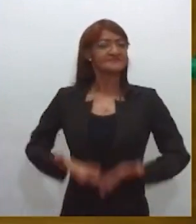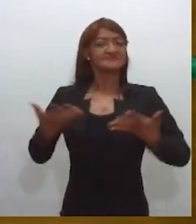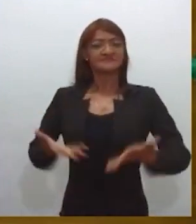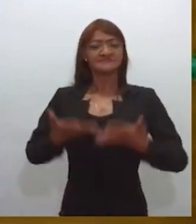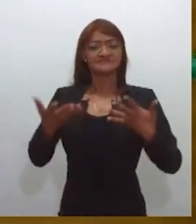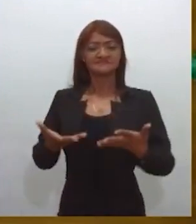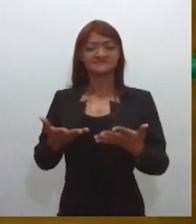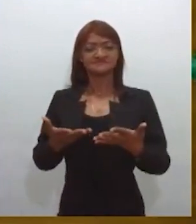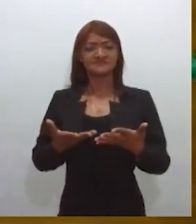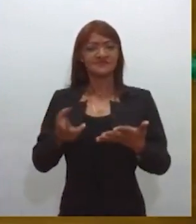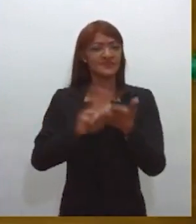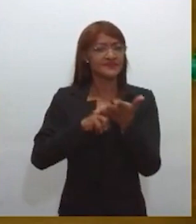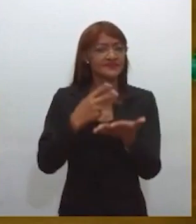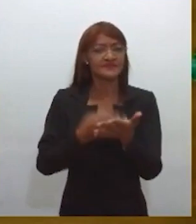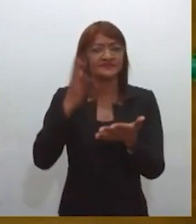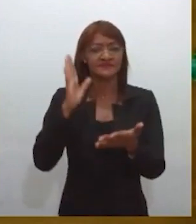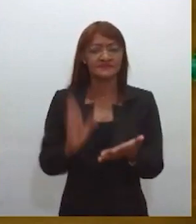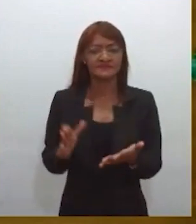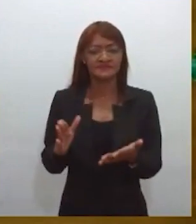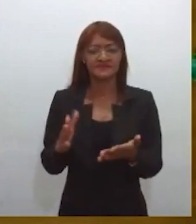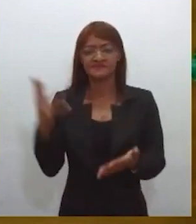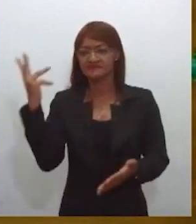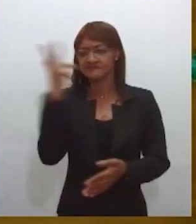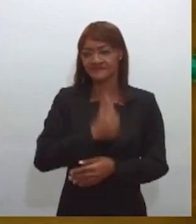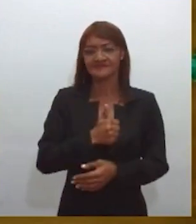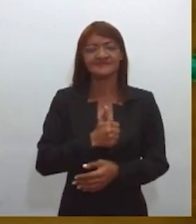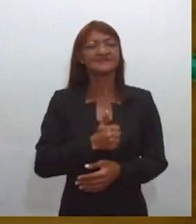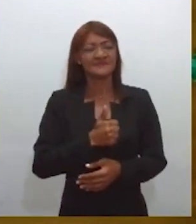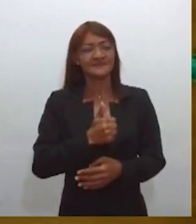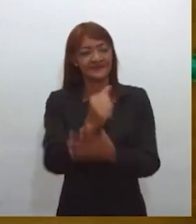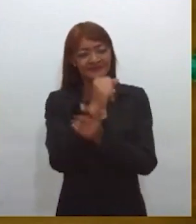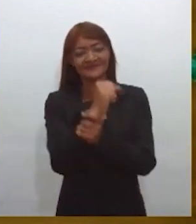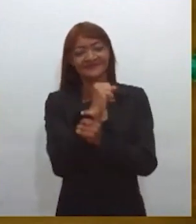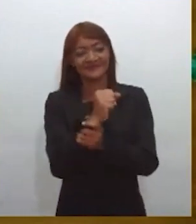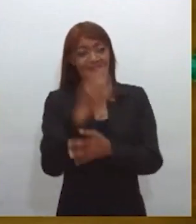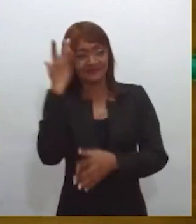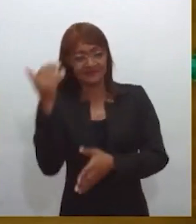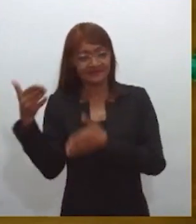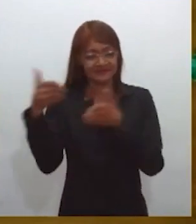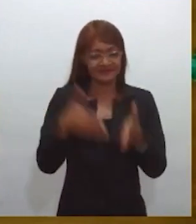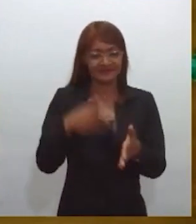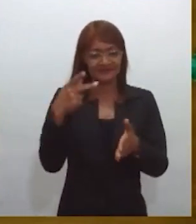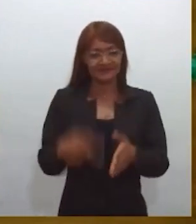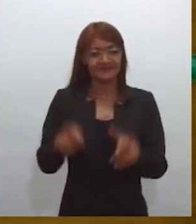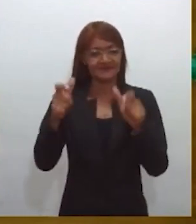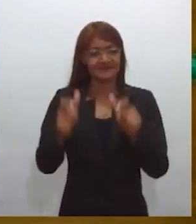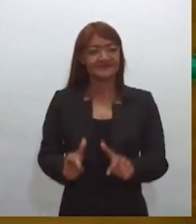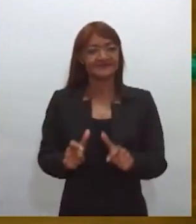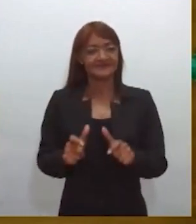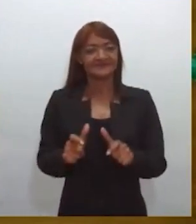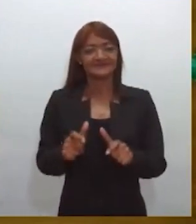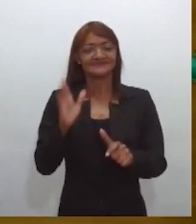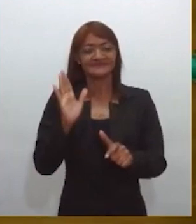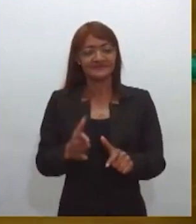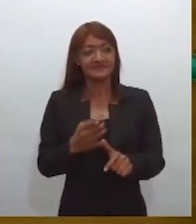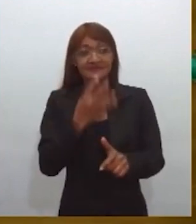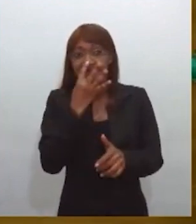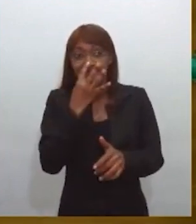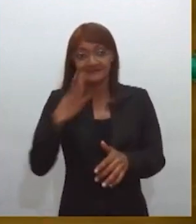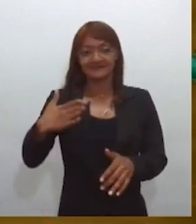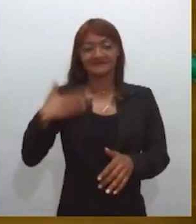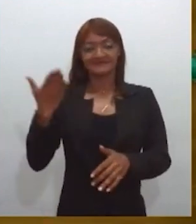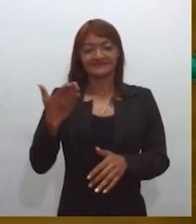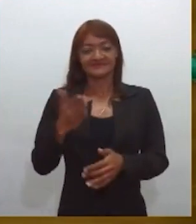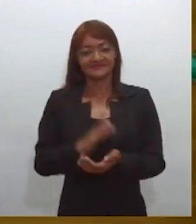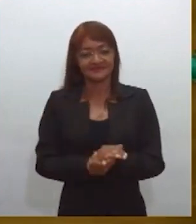beleza. Eu tenho absoluta convicção. Quem vier amanhã na Assembleia, aqui no Espaço de Genal Queiroz, vai ter uma bela surpresa e vai